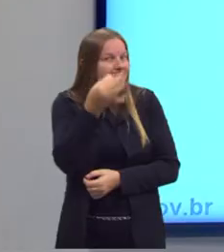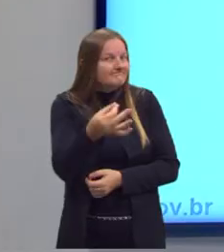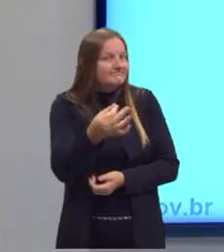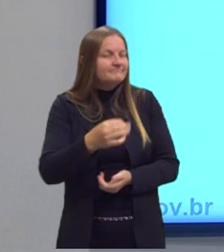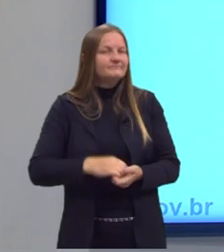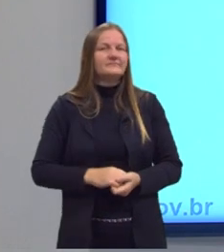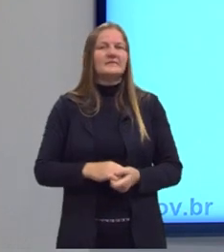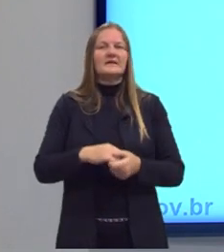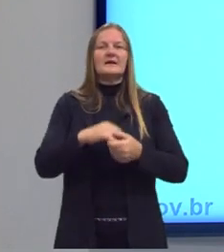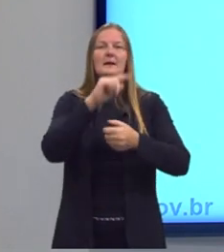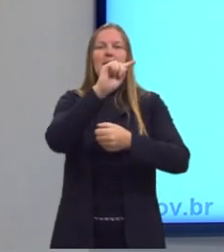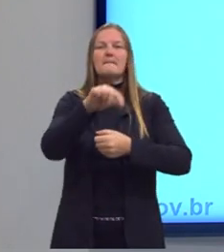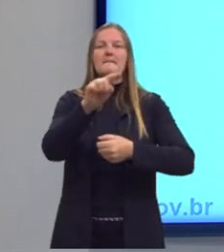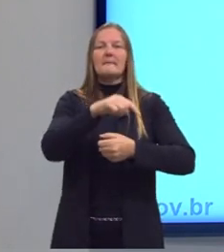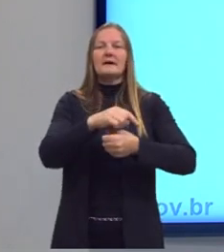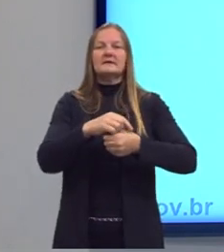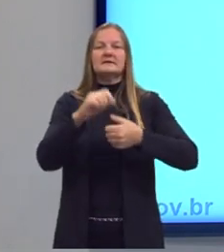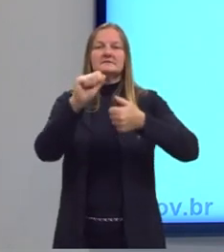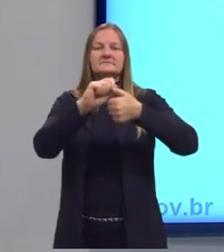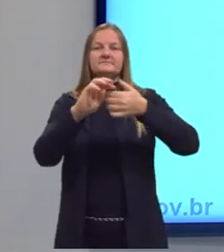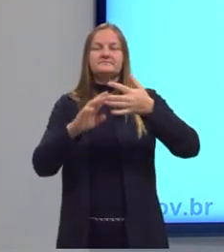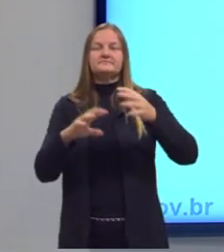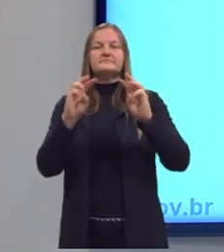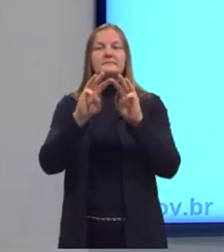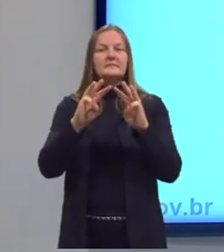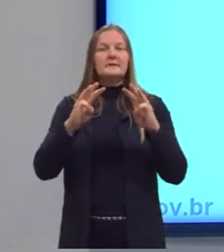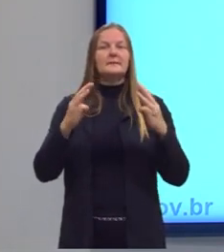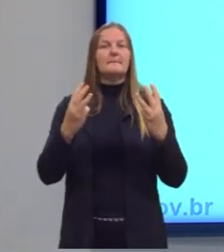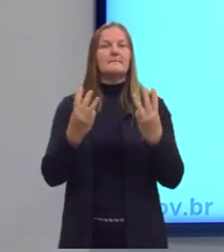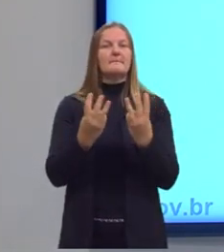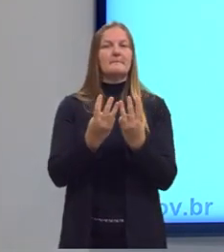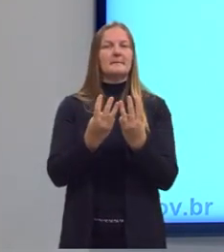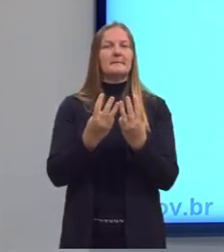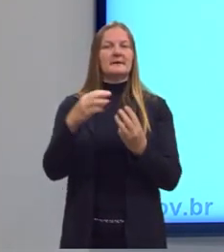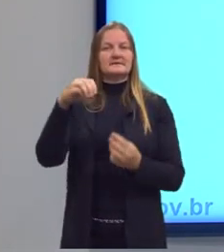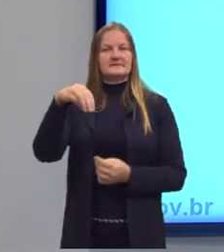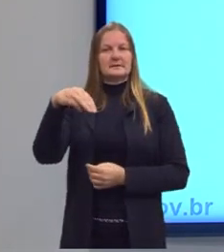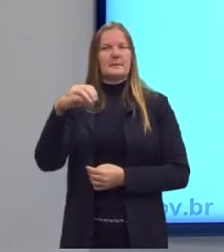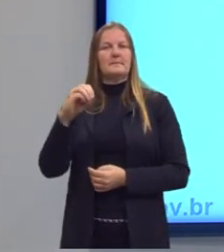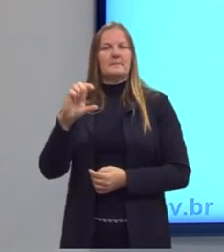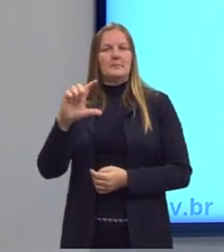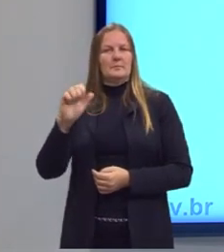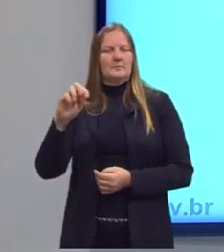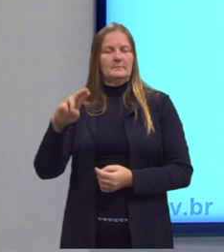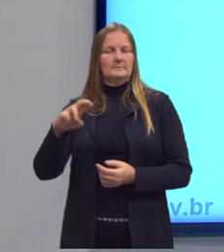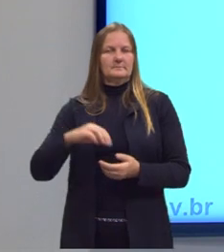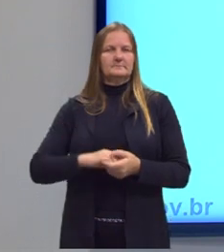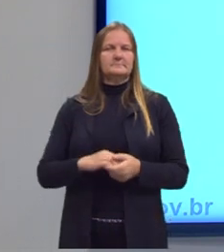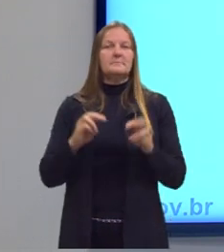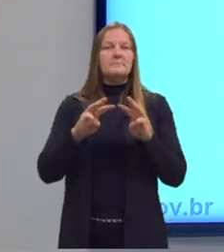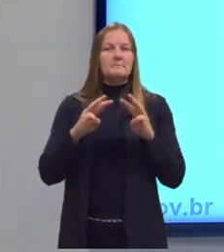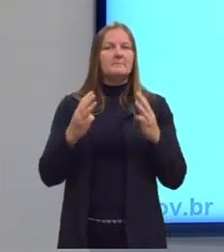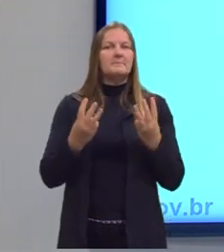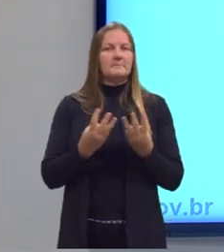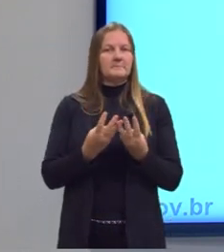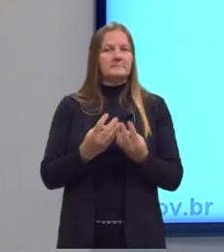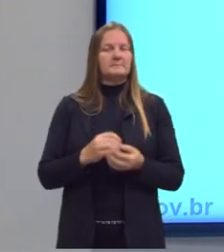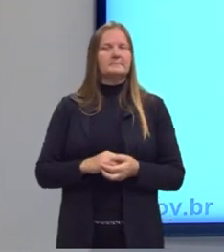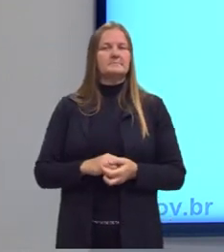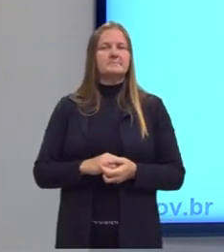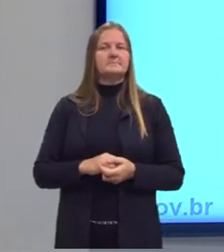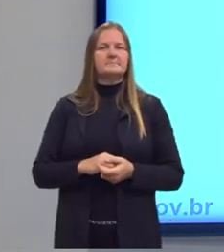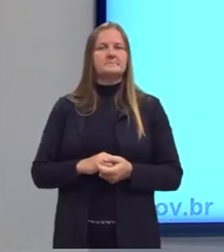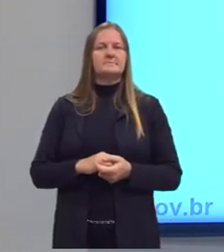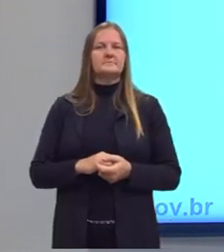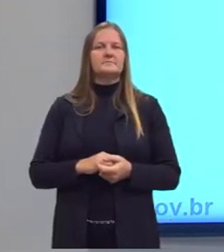alternativa que indique a massa, ou seja, eu tenho que calcular a massa molar, porque está falando em massa, tá? a